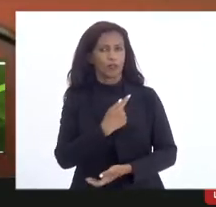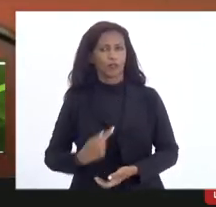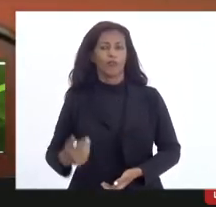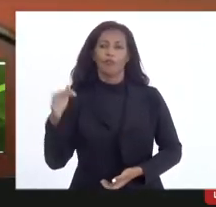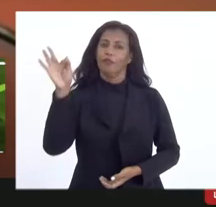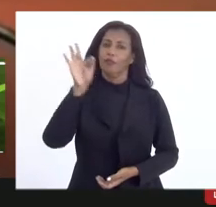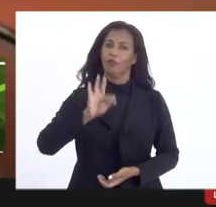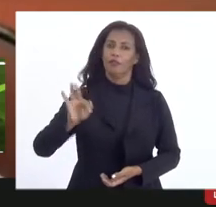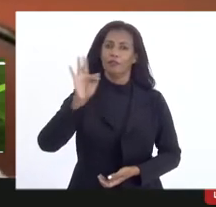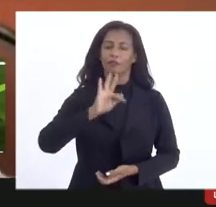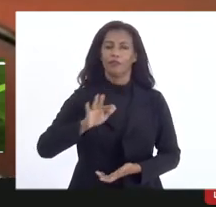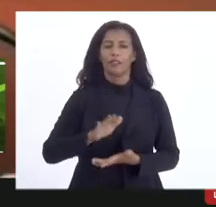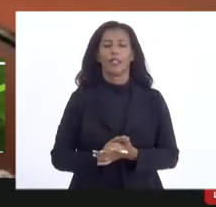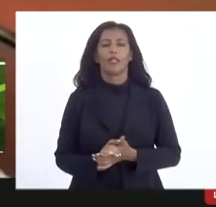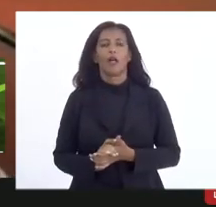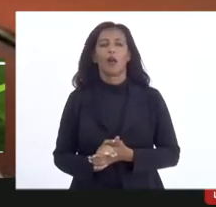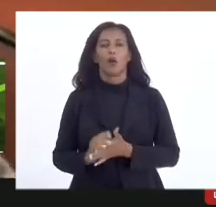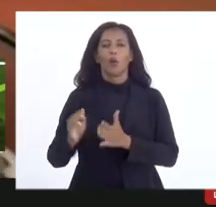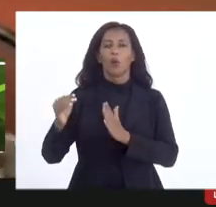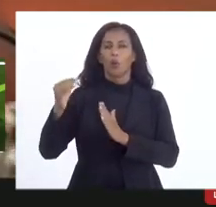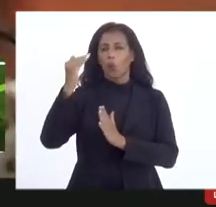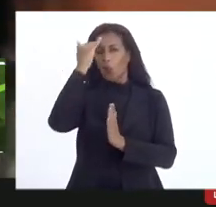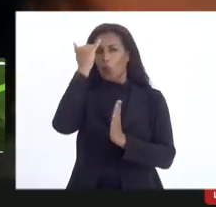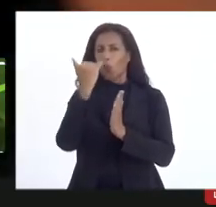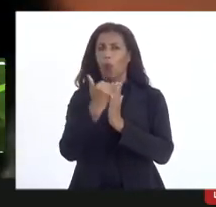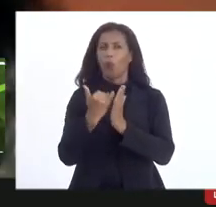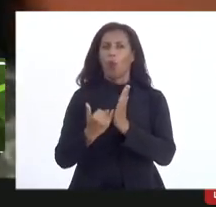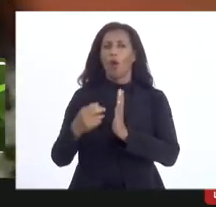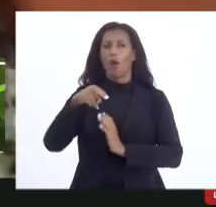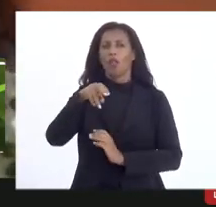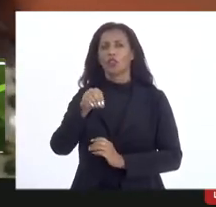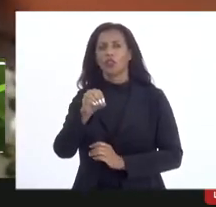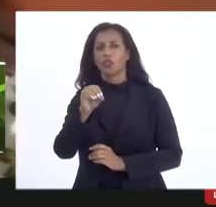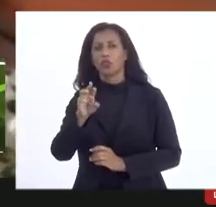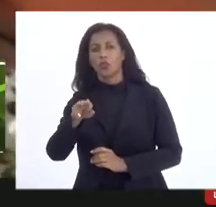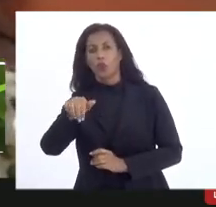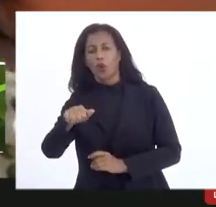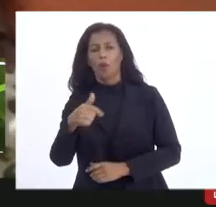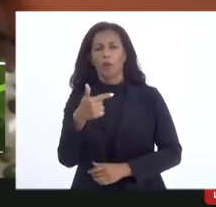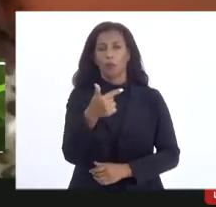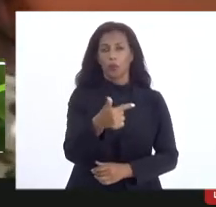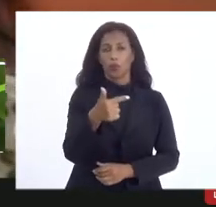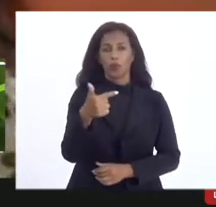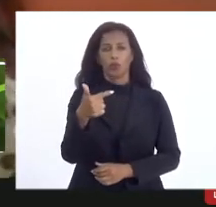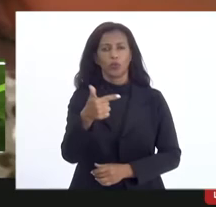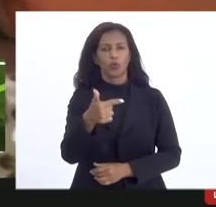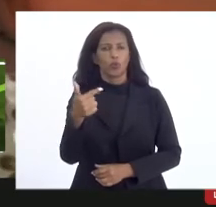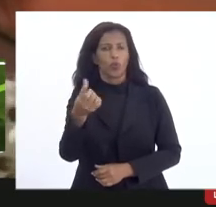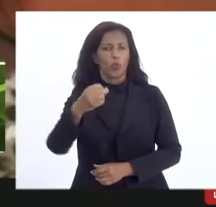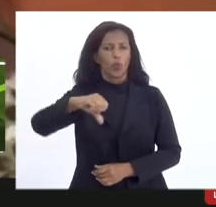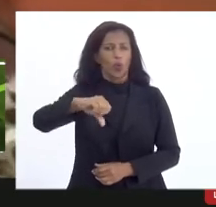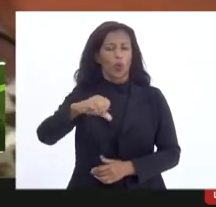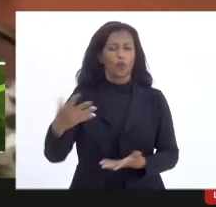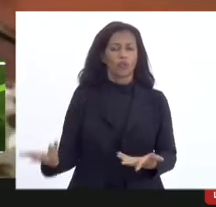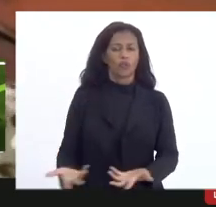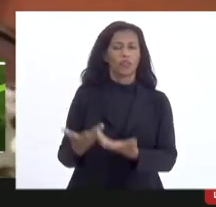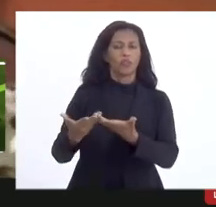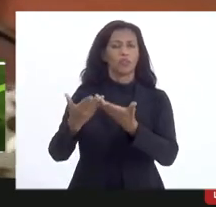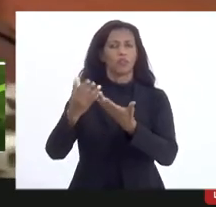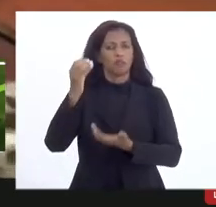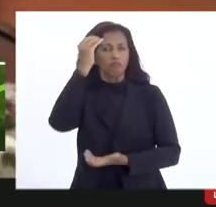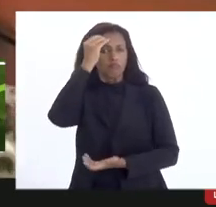federal com a instrução normativa a instrução normativa número 2 de 2019 da lei federal de incentivo à cultura